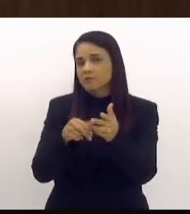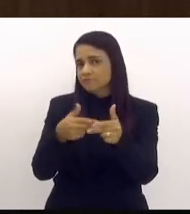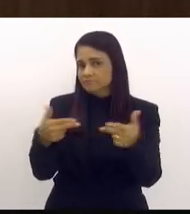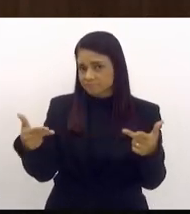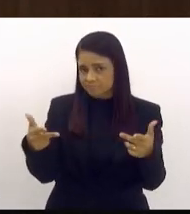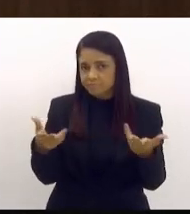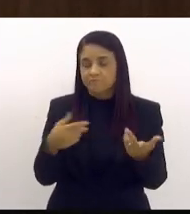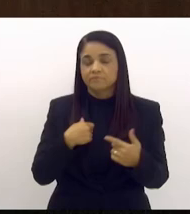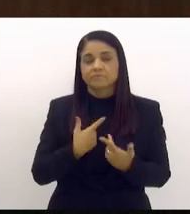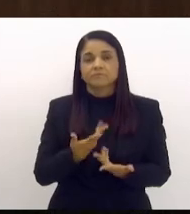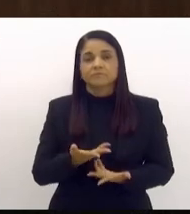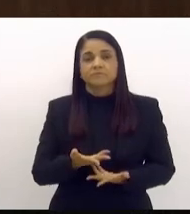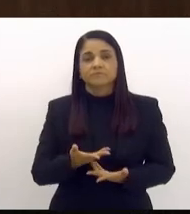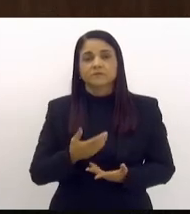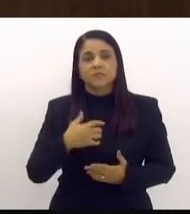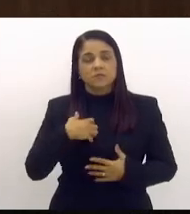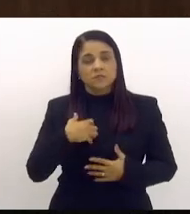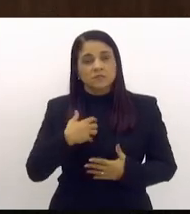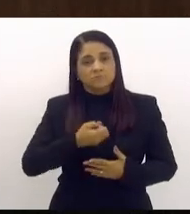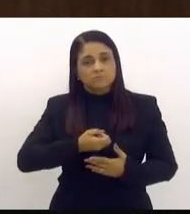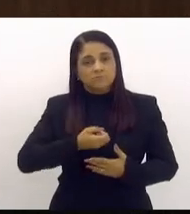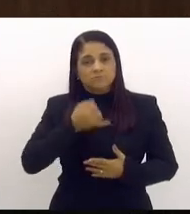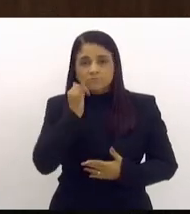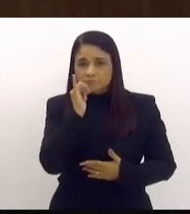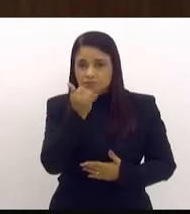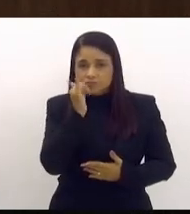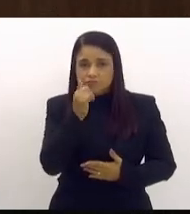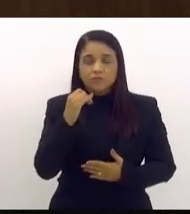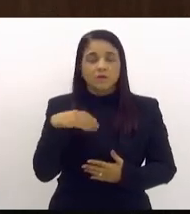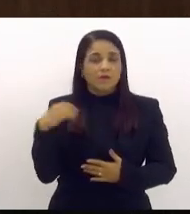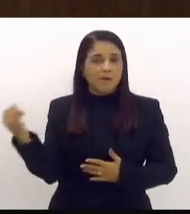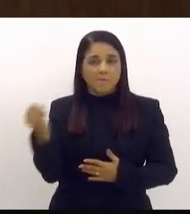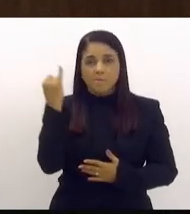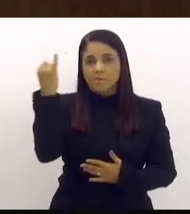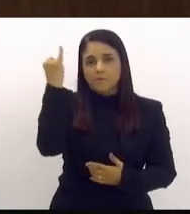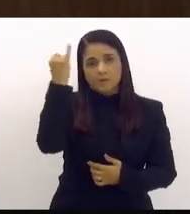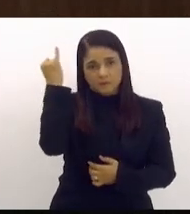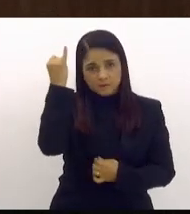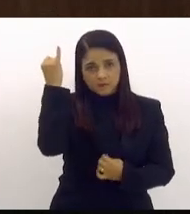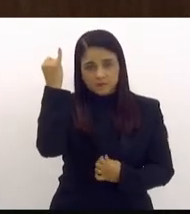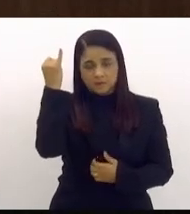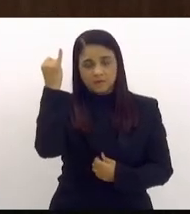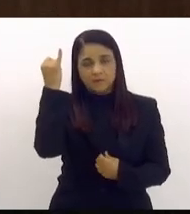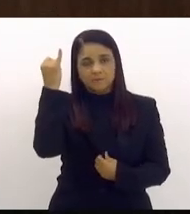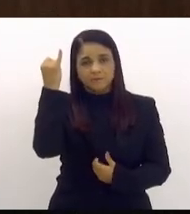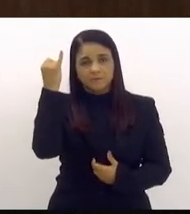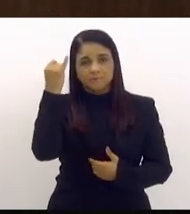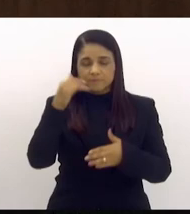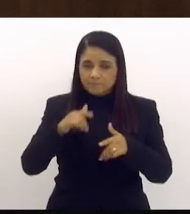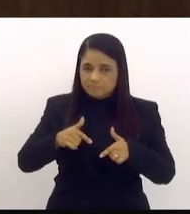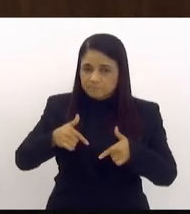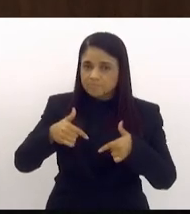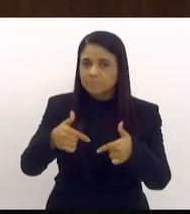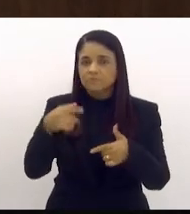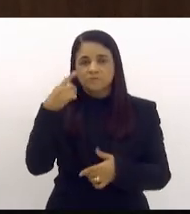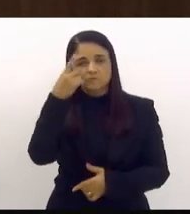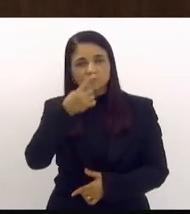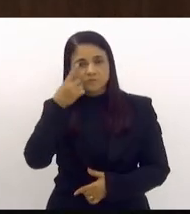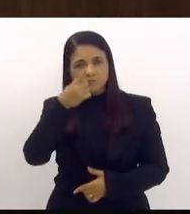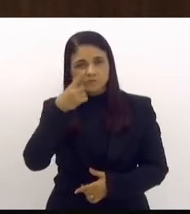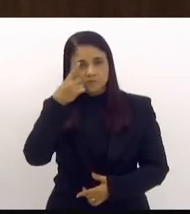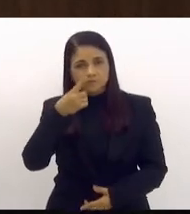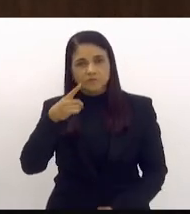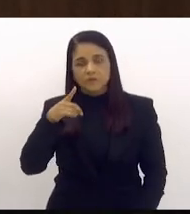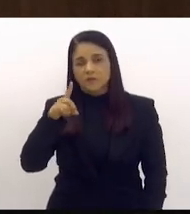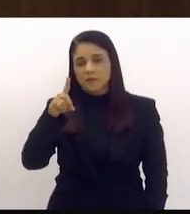gostaria de me manifestar, primeiramente, da importância da iniciativa do deputado doutor